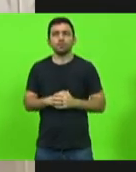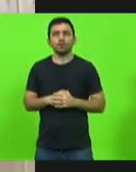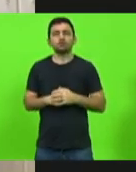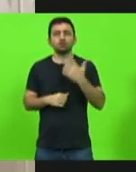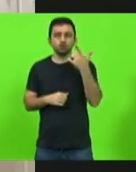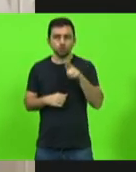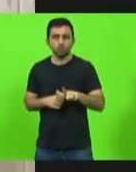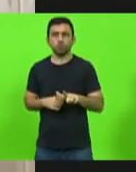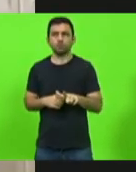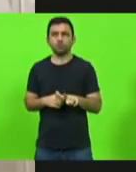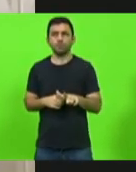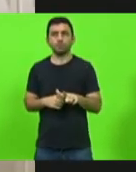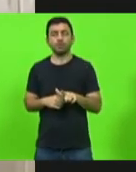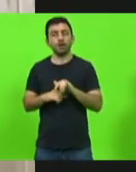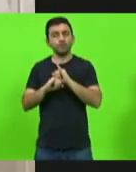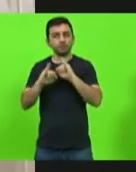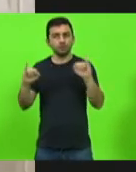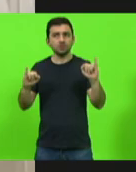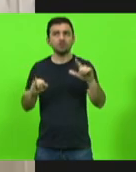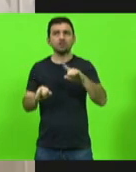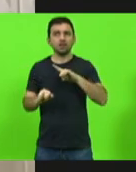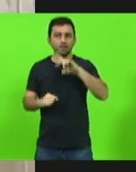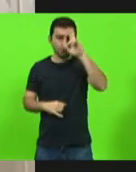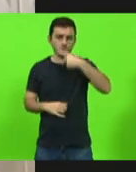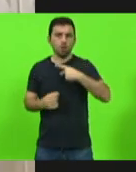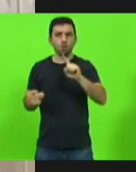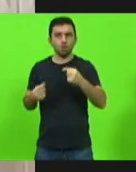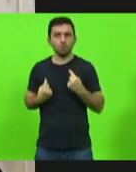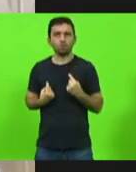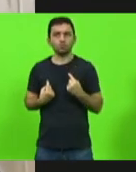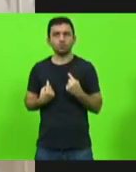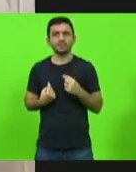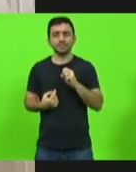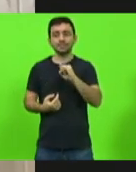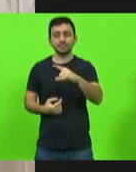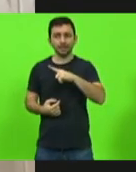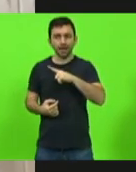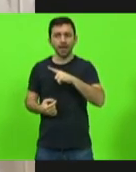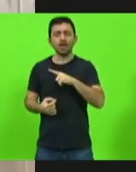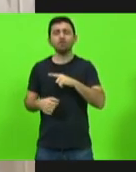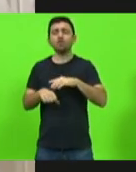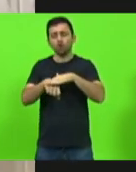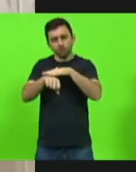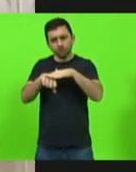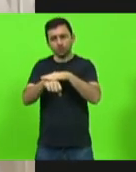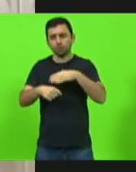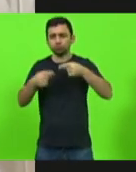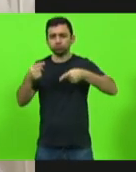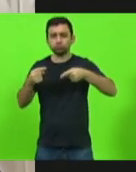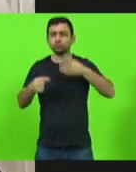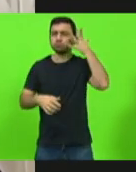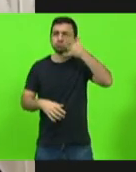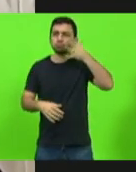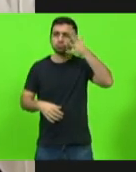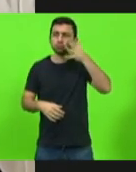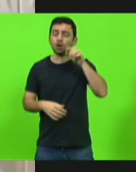ratificando. Mesa, existe algo pessoal comigo? Se tiver pessoal vão resolver aí no plenário, na frente de todo mundo.